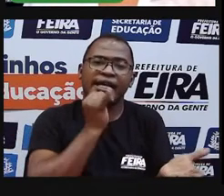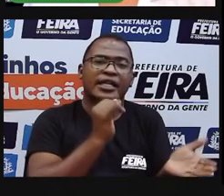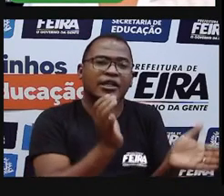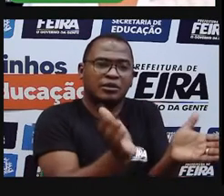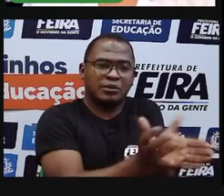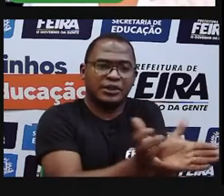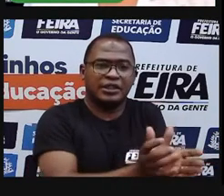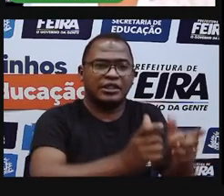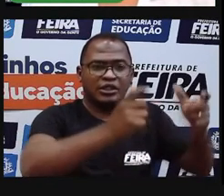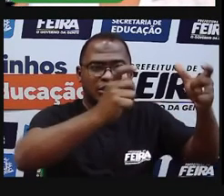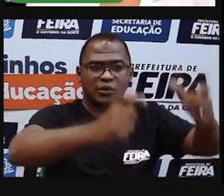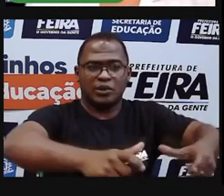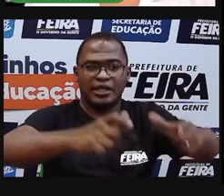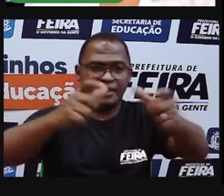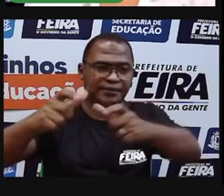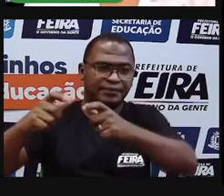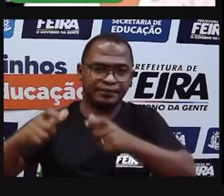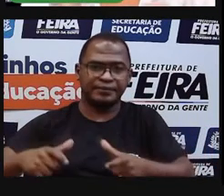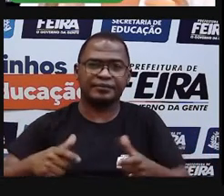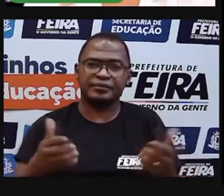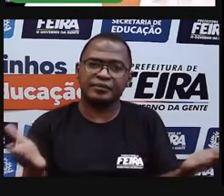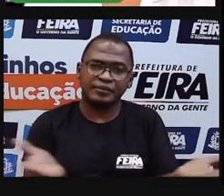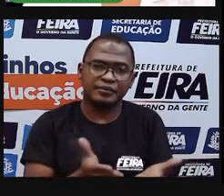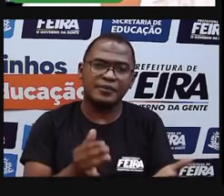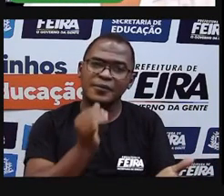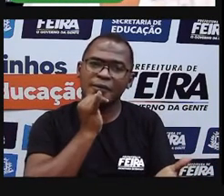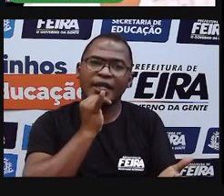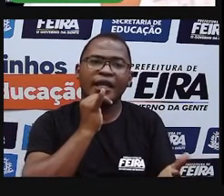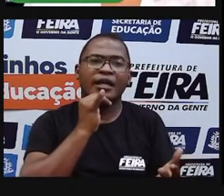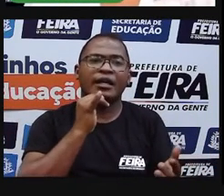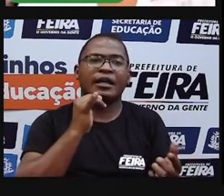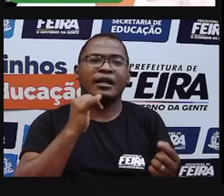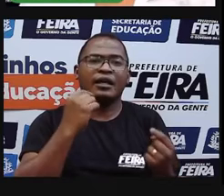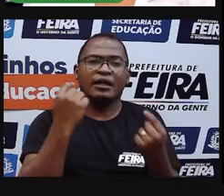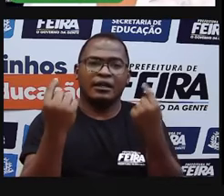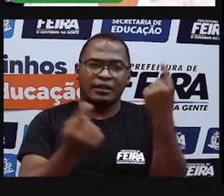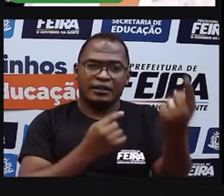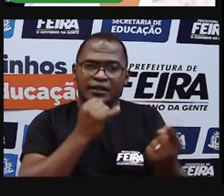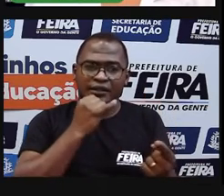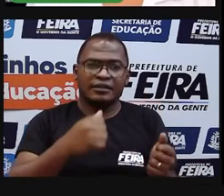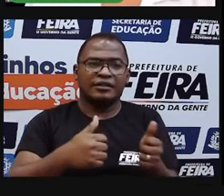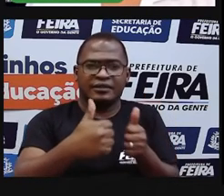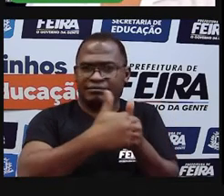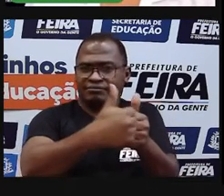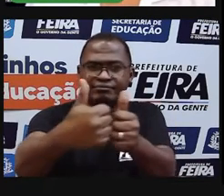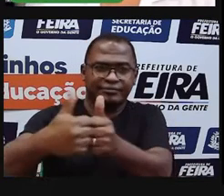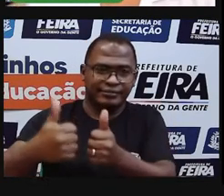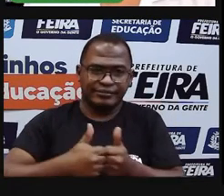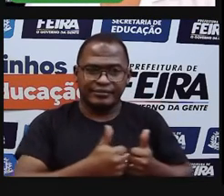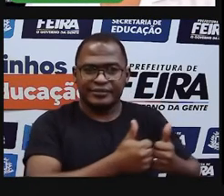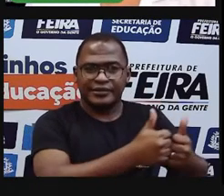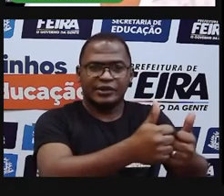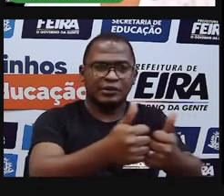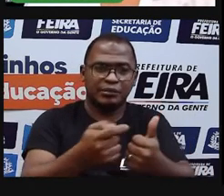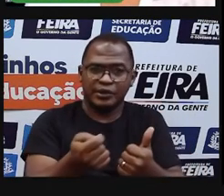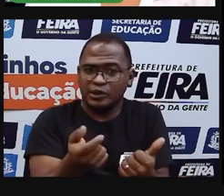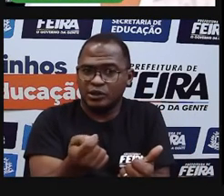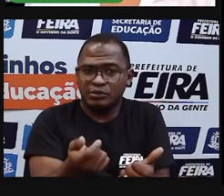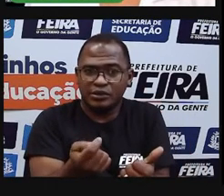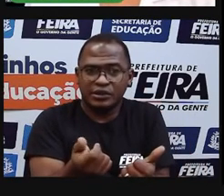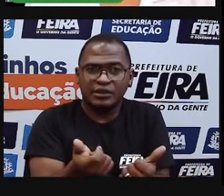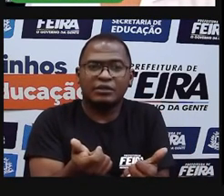territoriais, que, geralmente, são aqueles bairros mais próximos, aquelas vizinhas que estão ali naquele bairro, são pessoas que estão